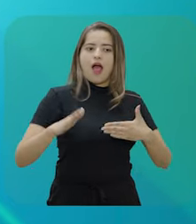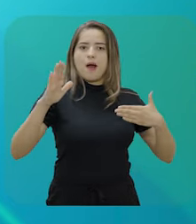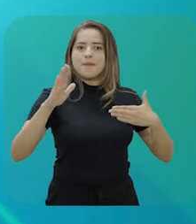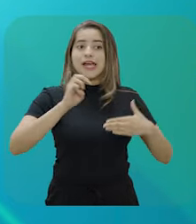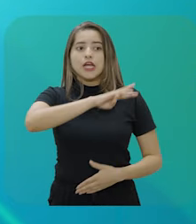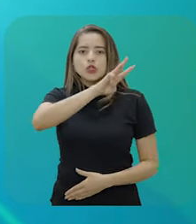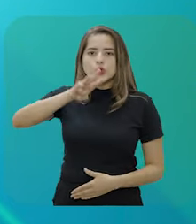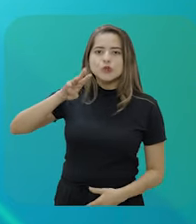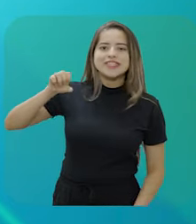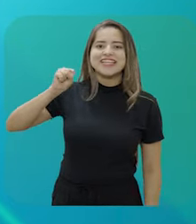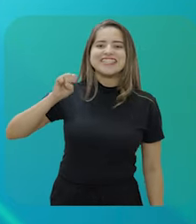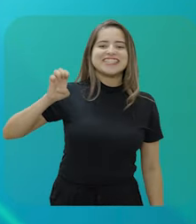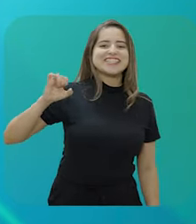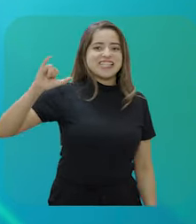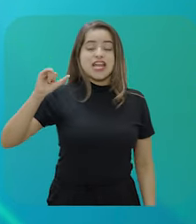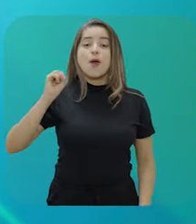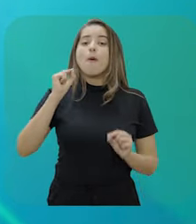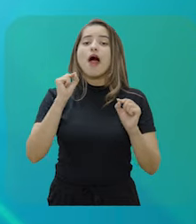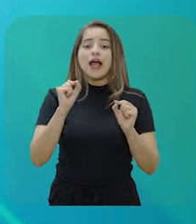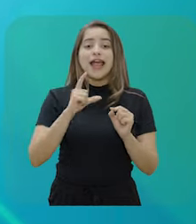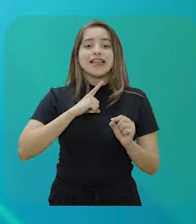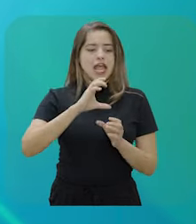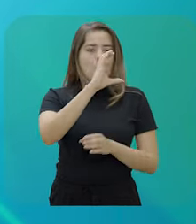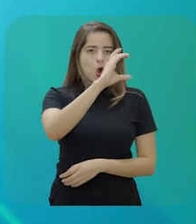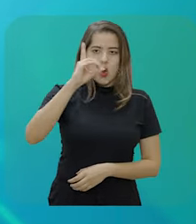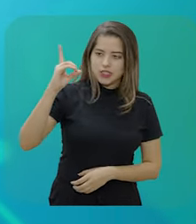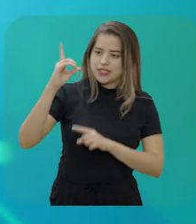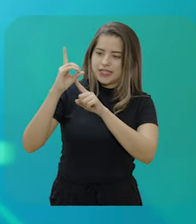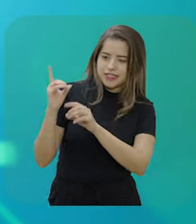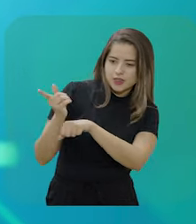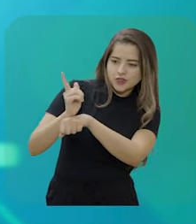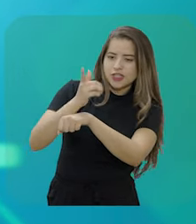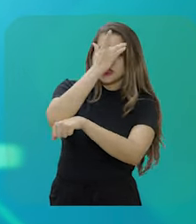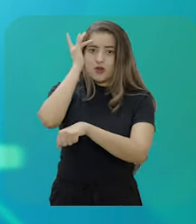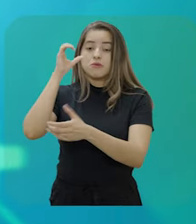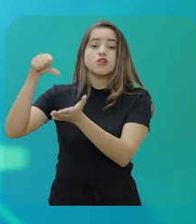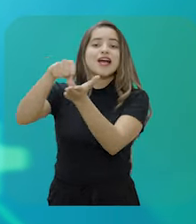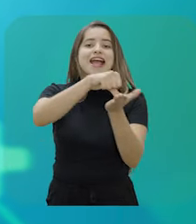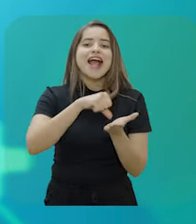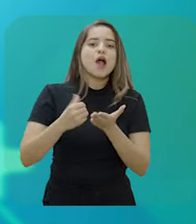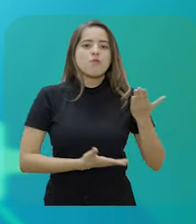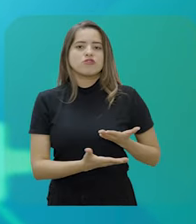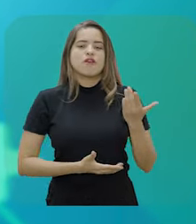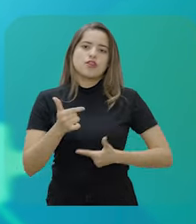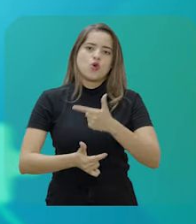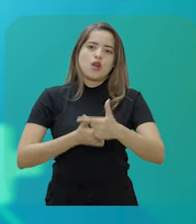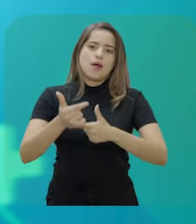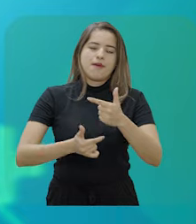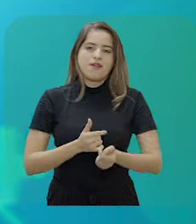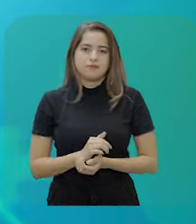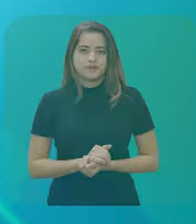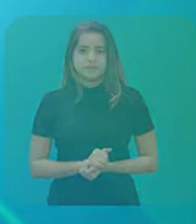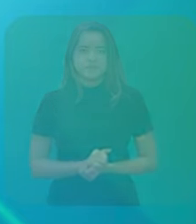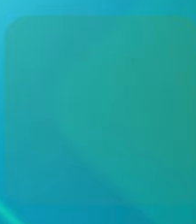de gestão de pessoas dará continuidade aos trâmites administrativos até a publicação da portaria de aposentadoria